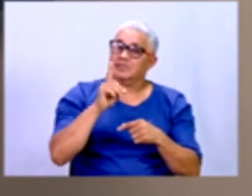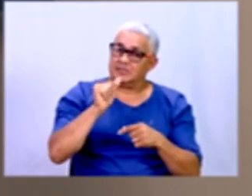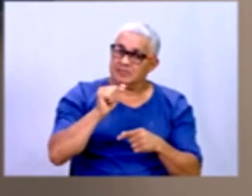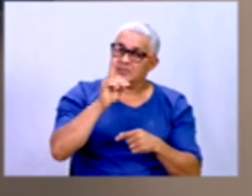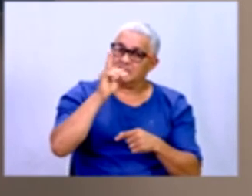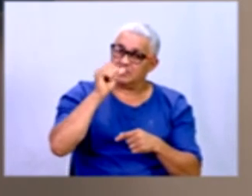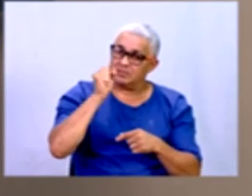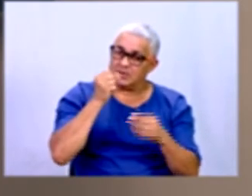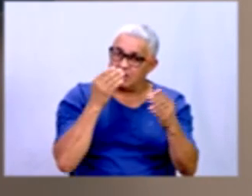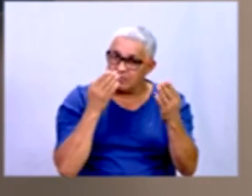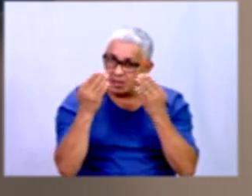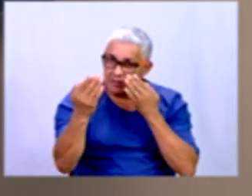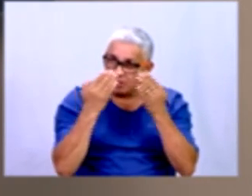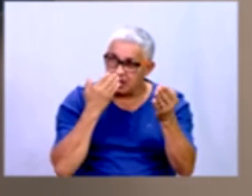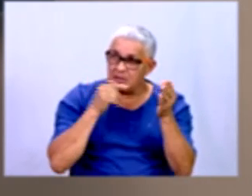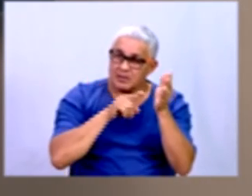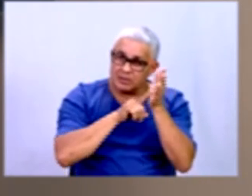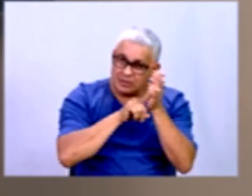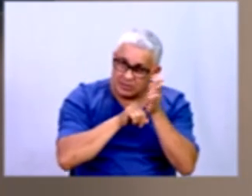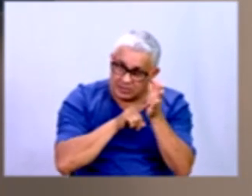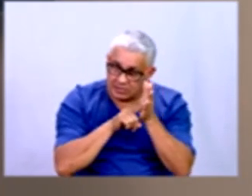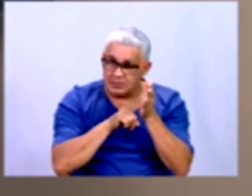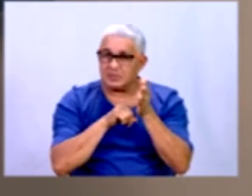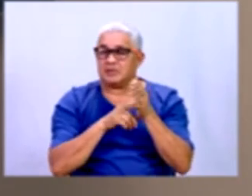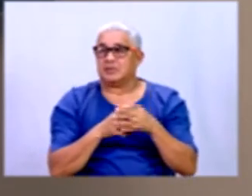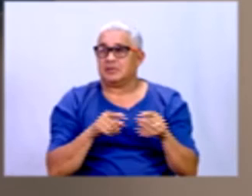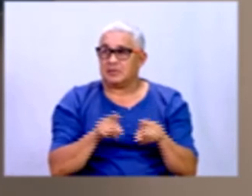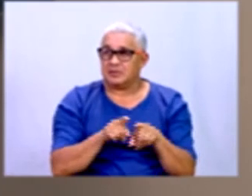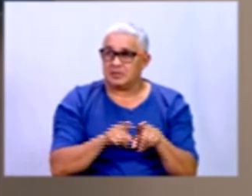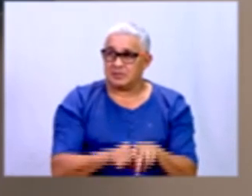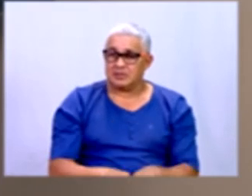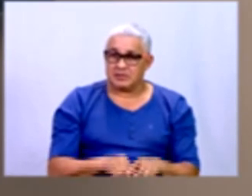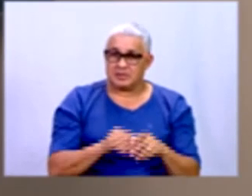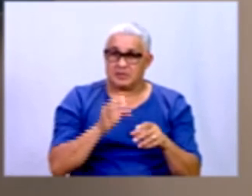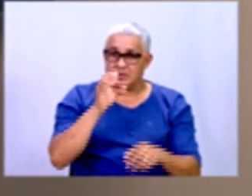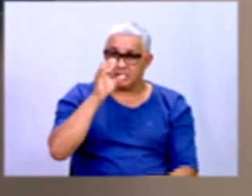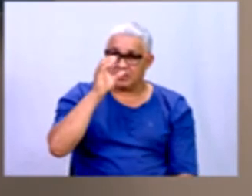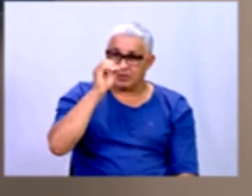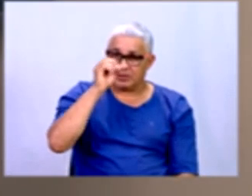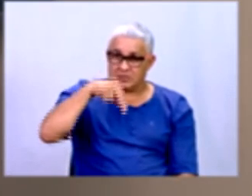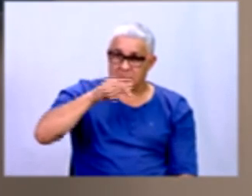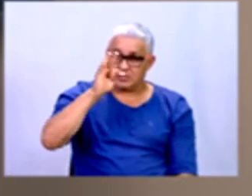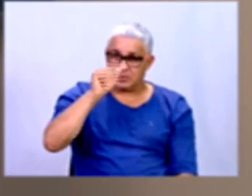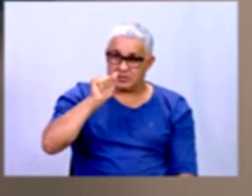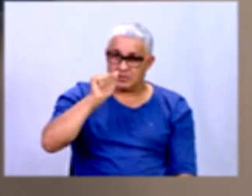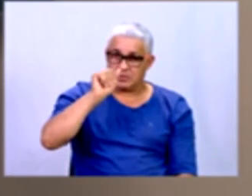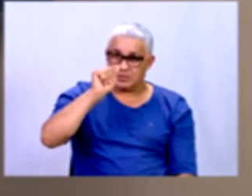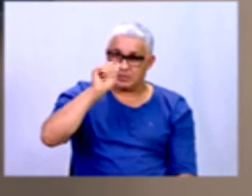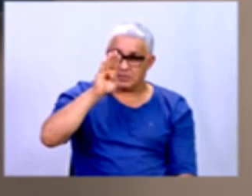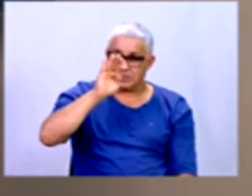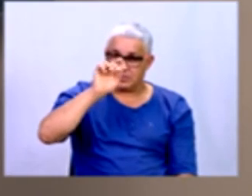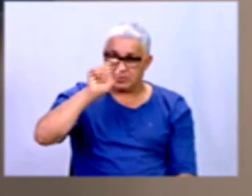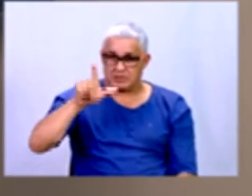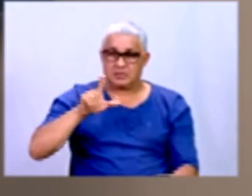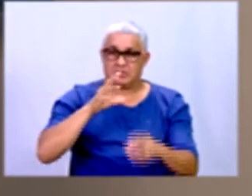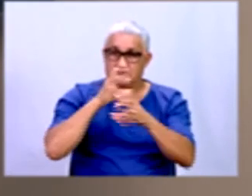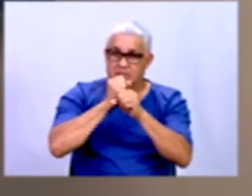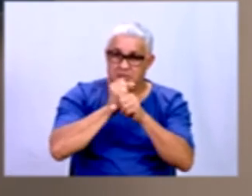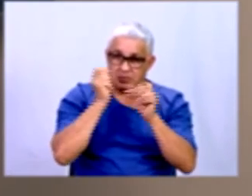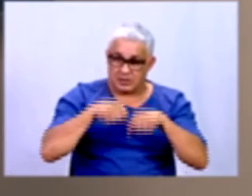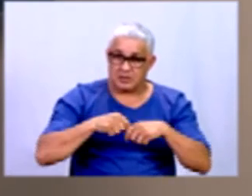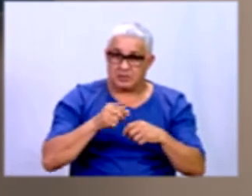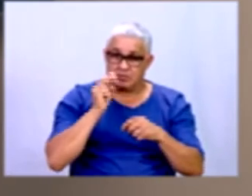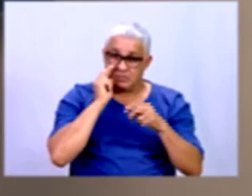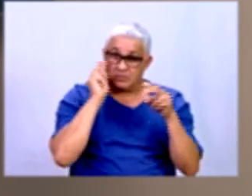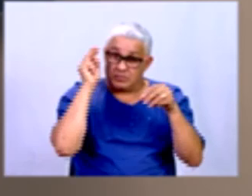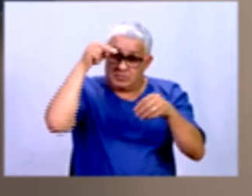Tanto, até vou dar uma enfatizada aqui na parte contábil, que a gente tem que, é o coração ali, a gente consegue enxergar muita